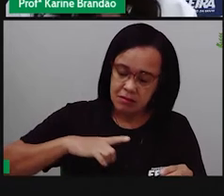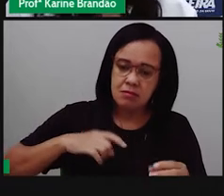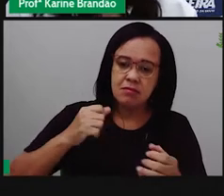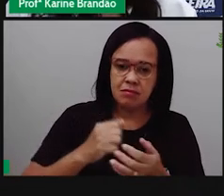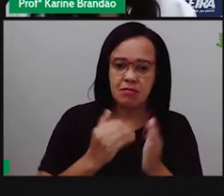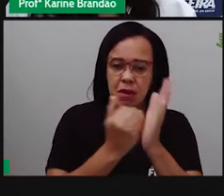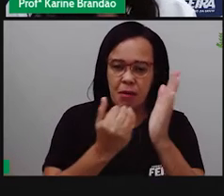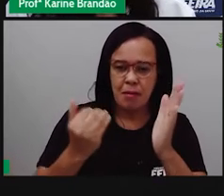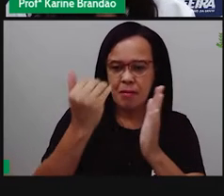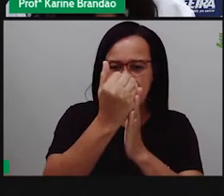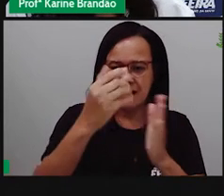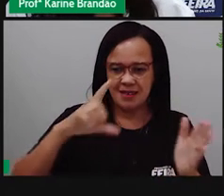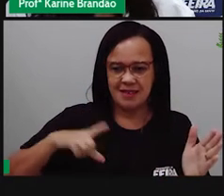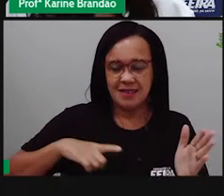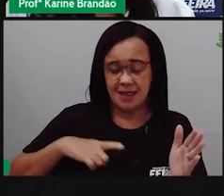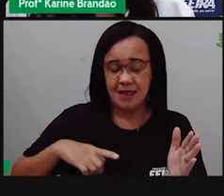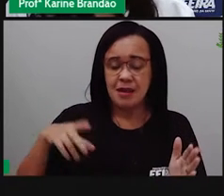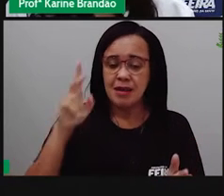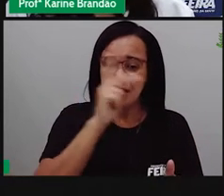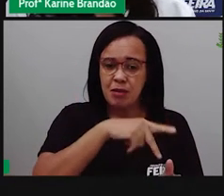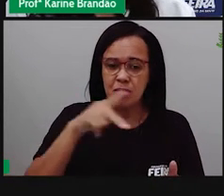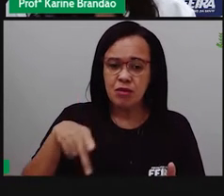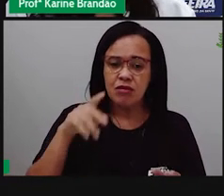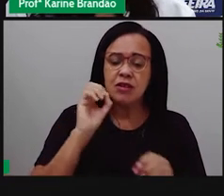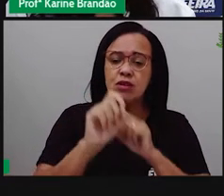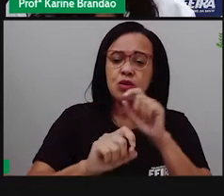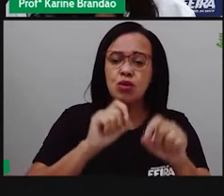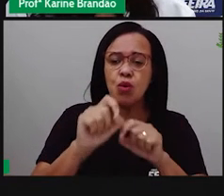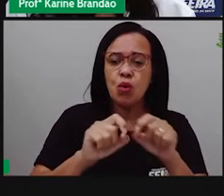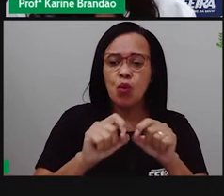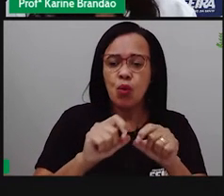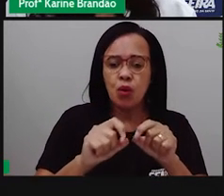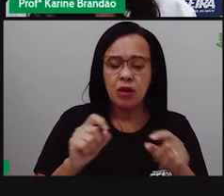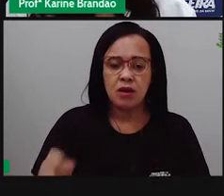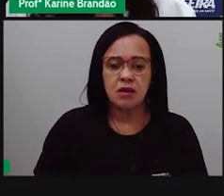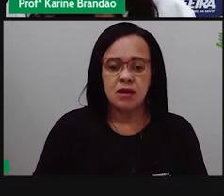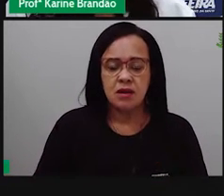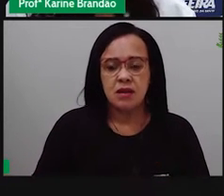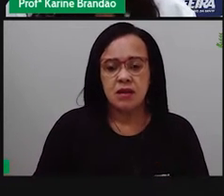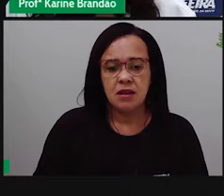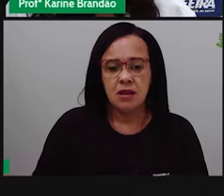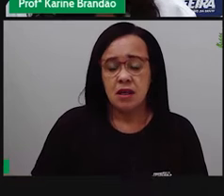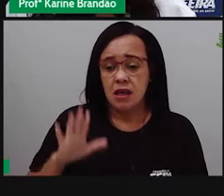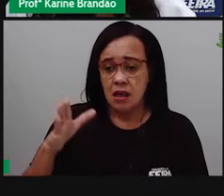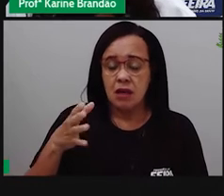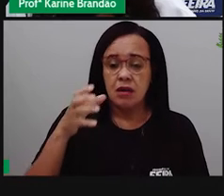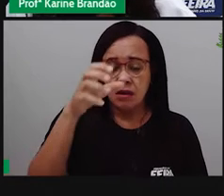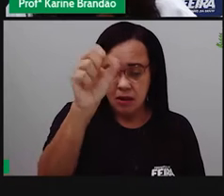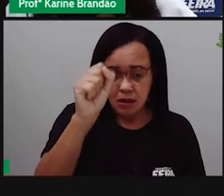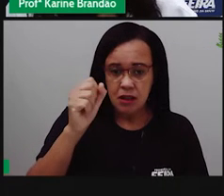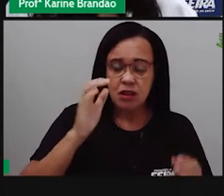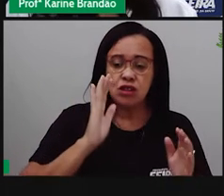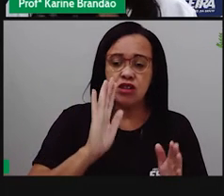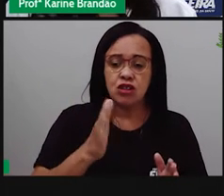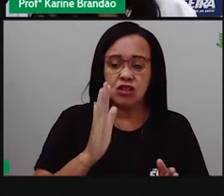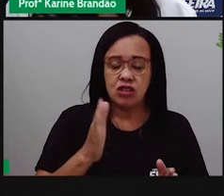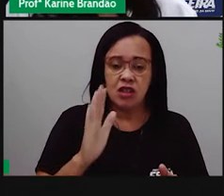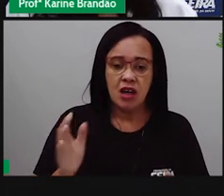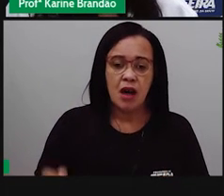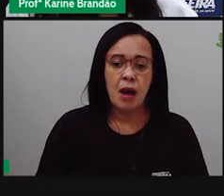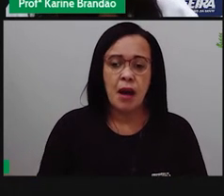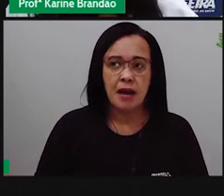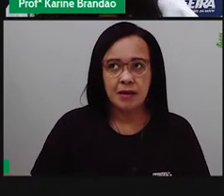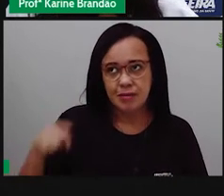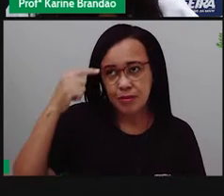mais. A professora Aiane Paiva, ela foi ganhadora do Prêmio Tats, de